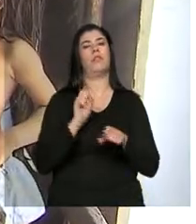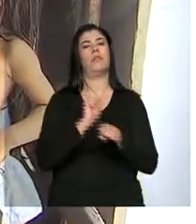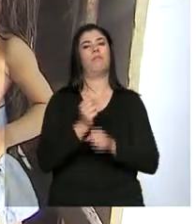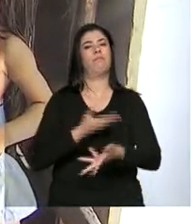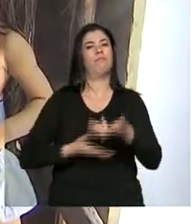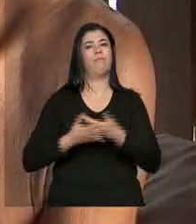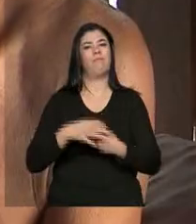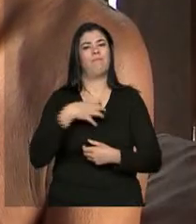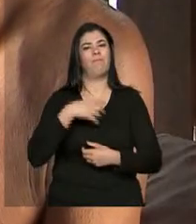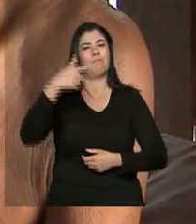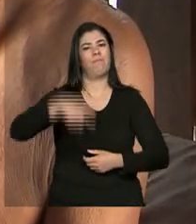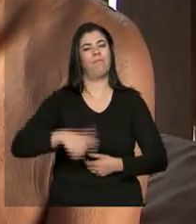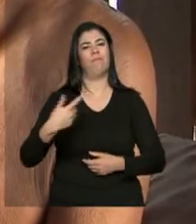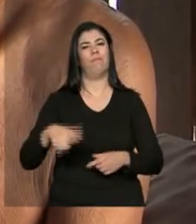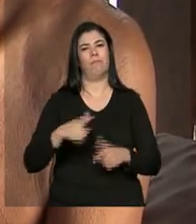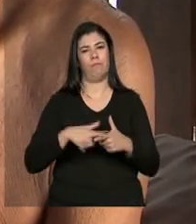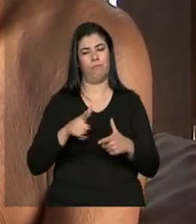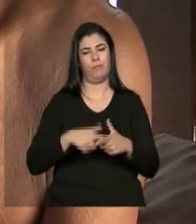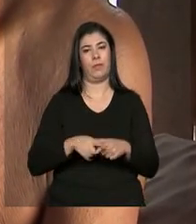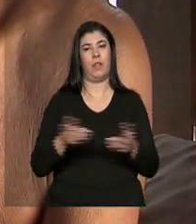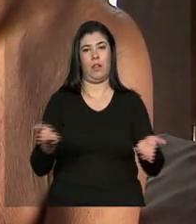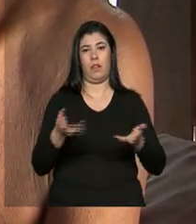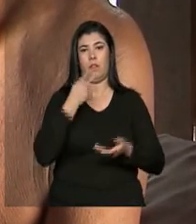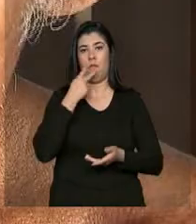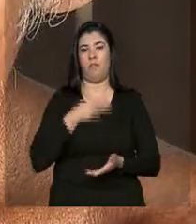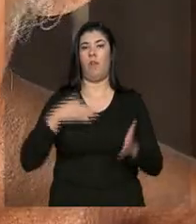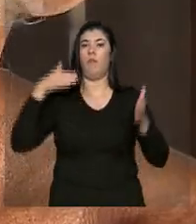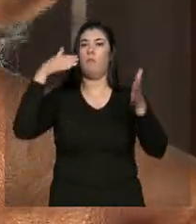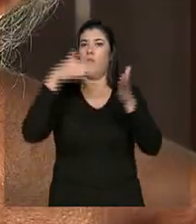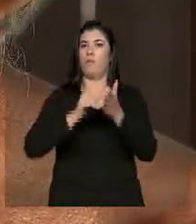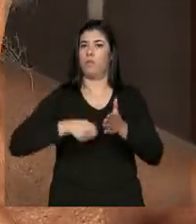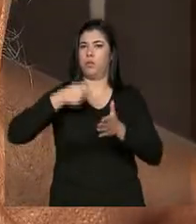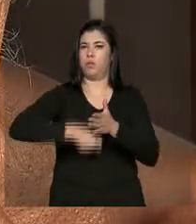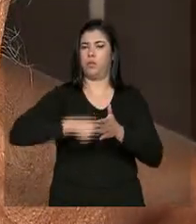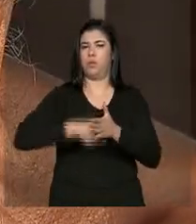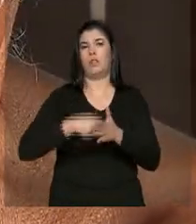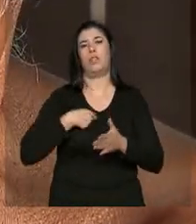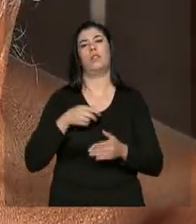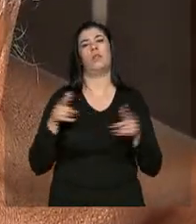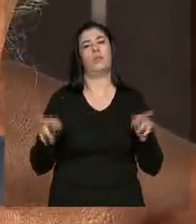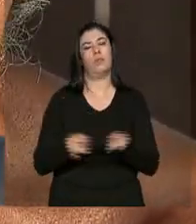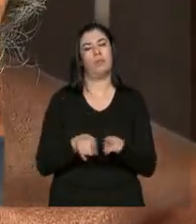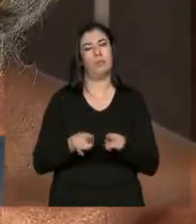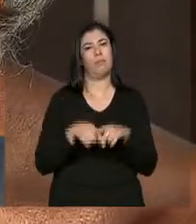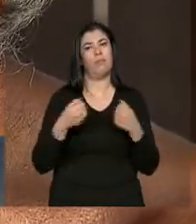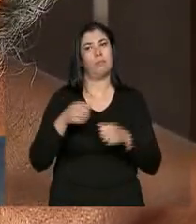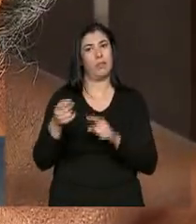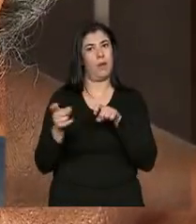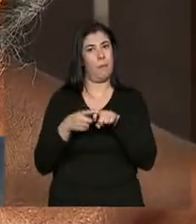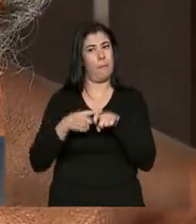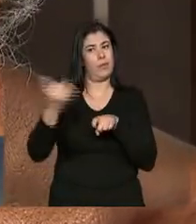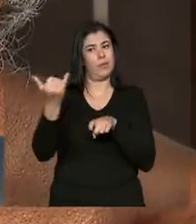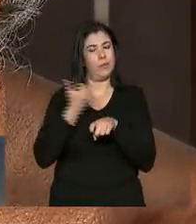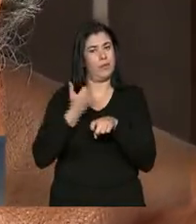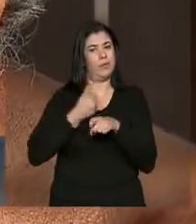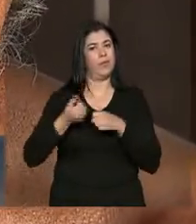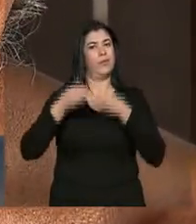sintomas voltaram. Agora, diz que vai até o final. Eu vou ouvir o que ela me falou, né?